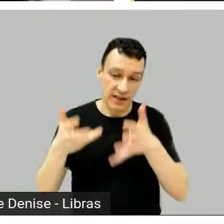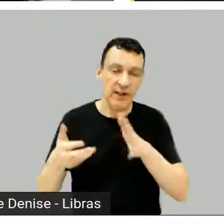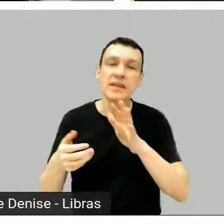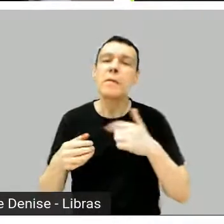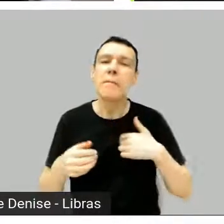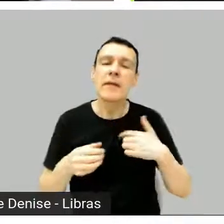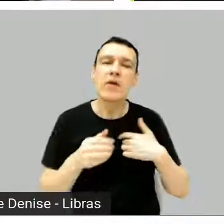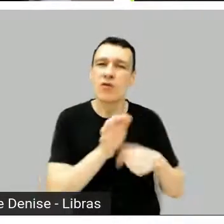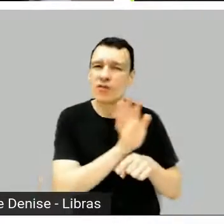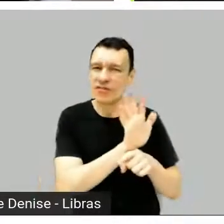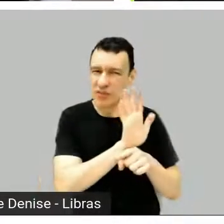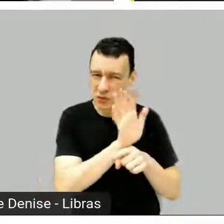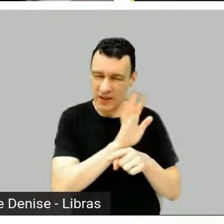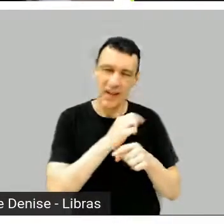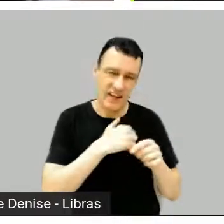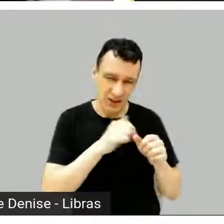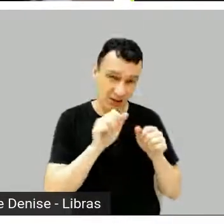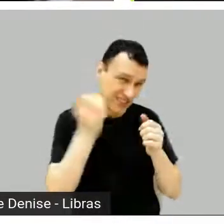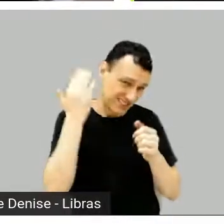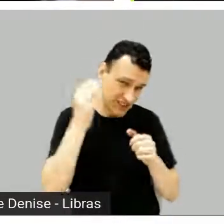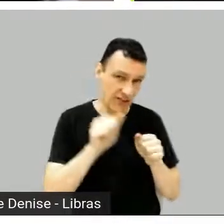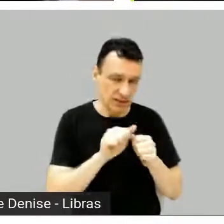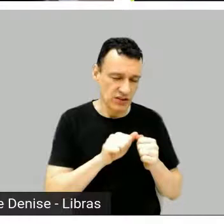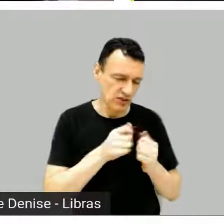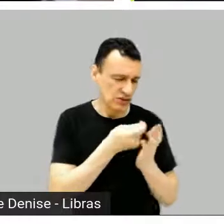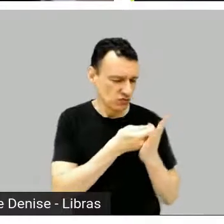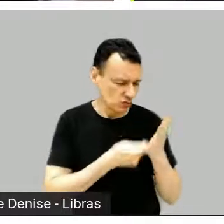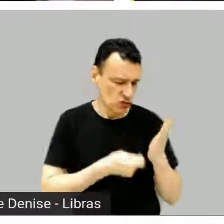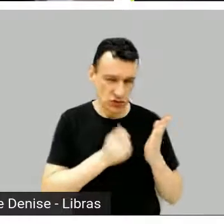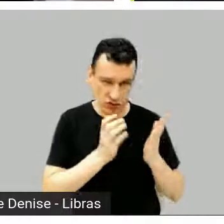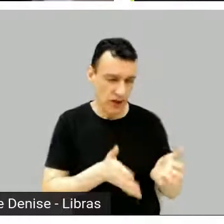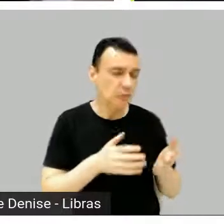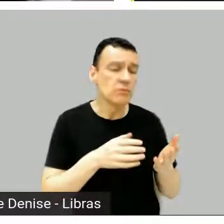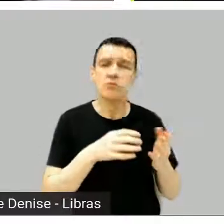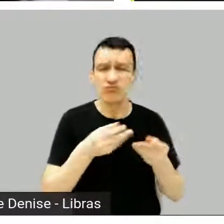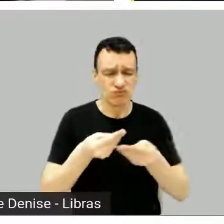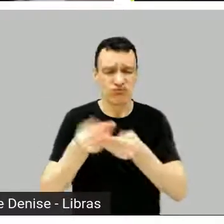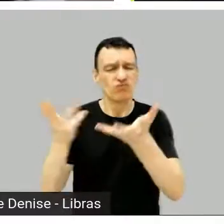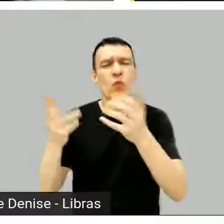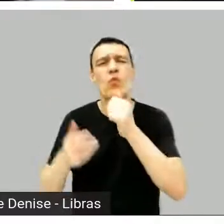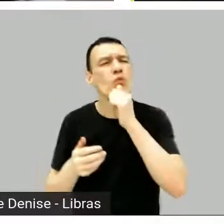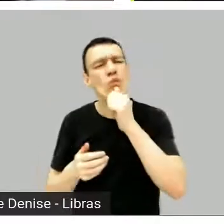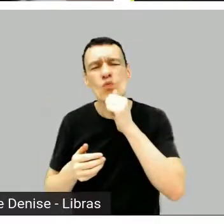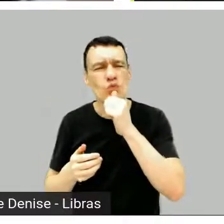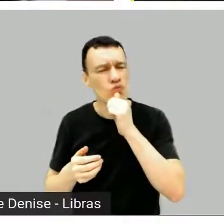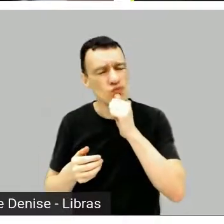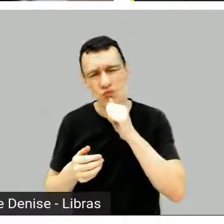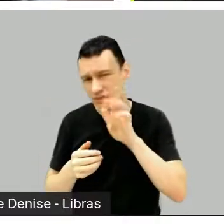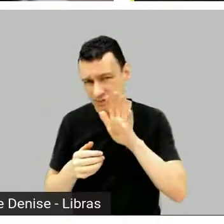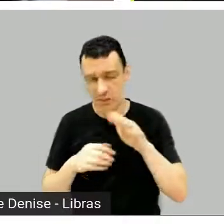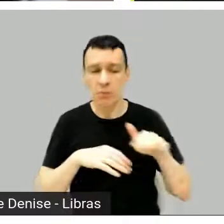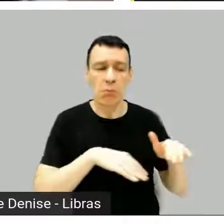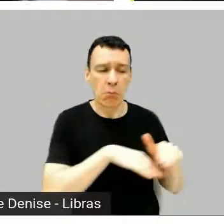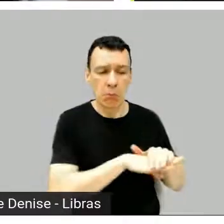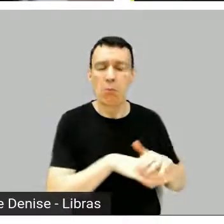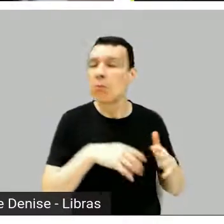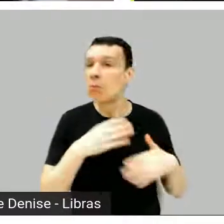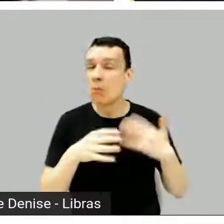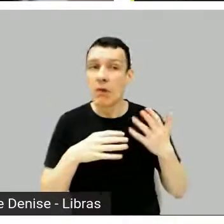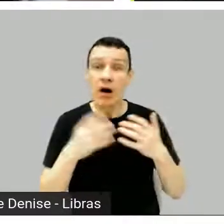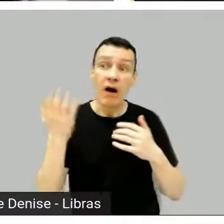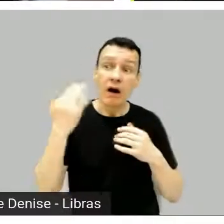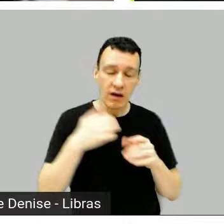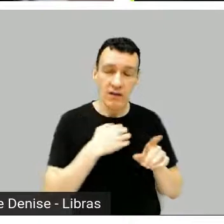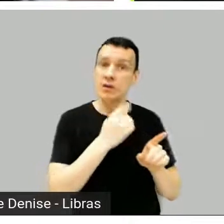É péssimo, é muito ruim, é lixo. Dois anos depois, eu estava escrevendo O Caminho das Nuvens, que foi